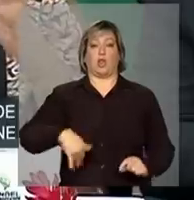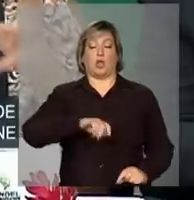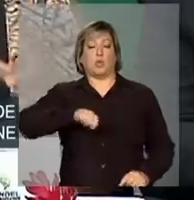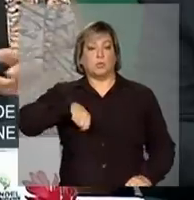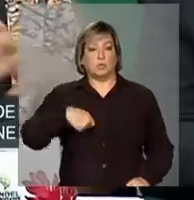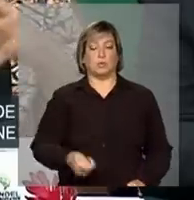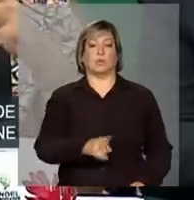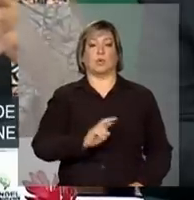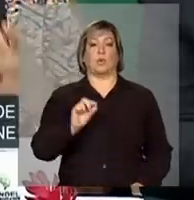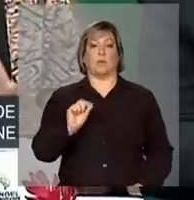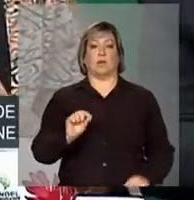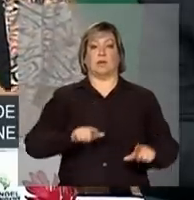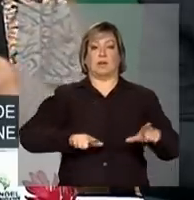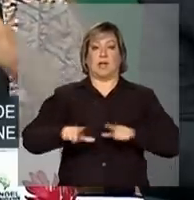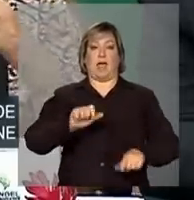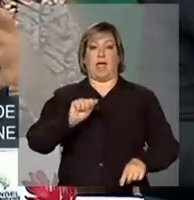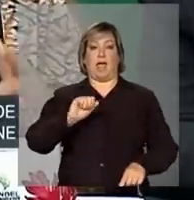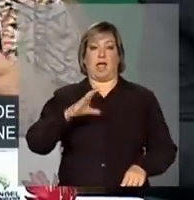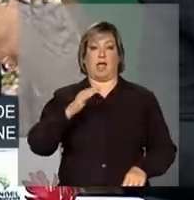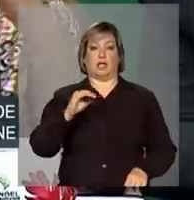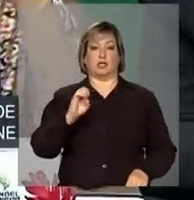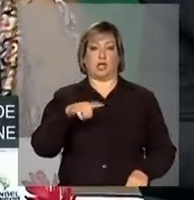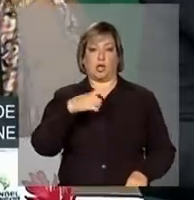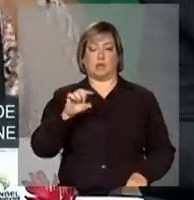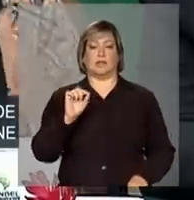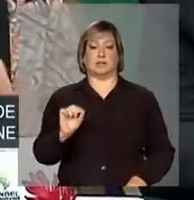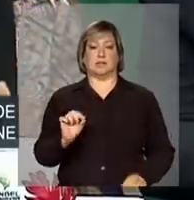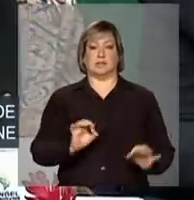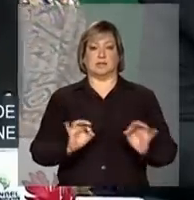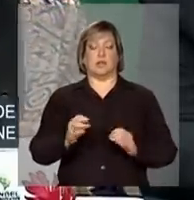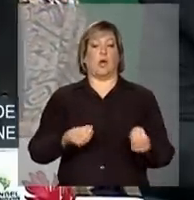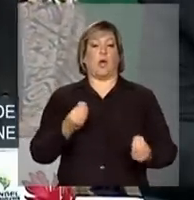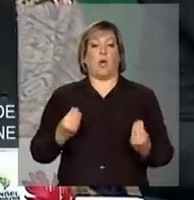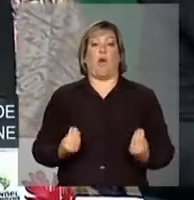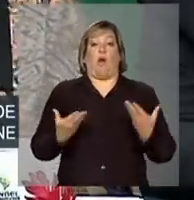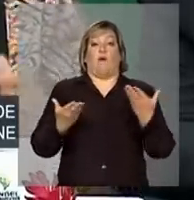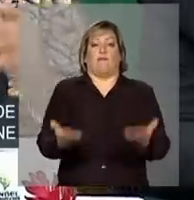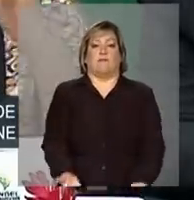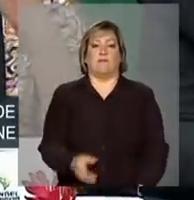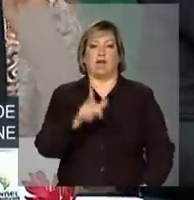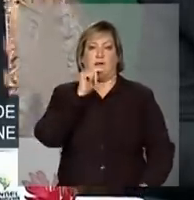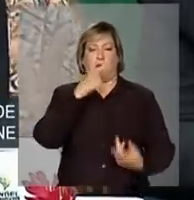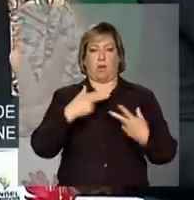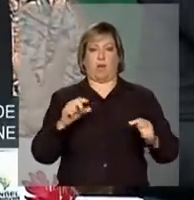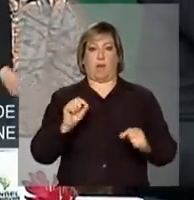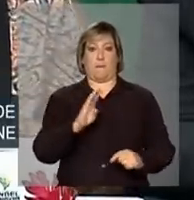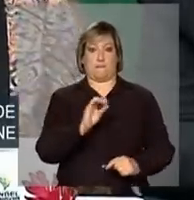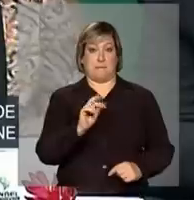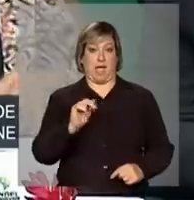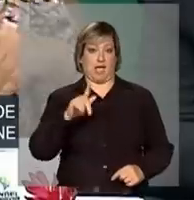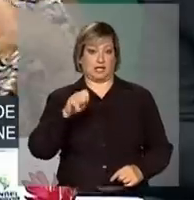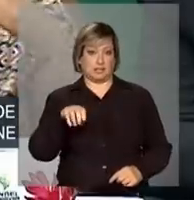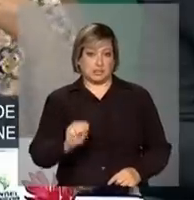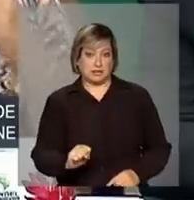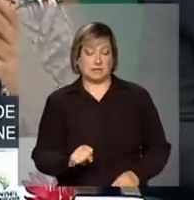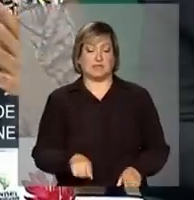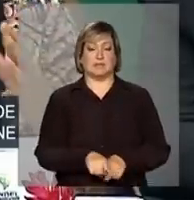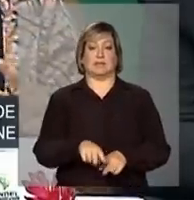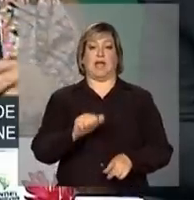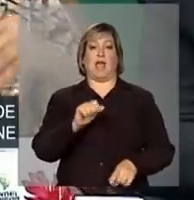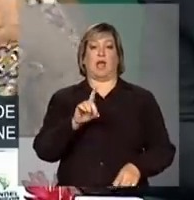ações estruturantes relativas à oferta de água, seja barragens, seja